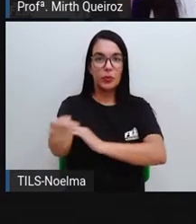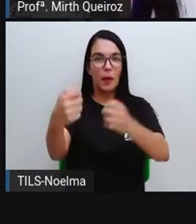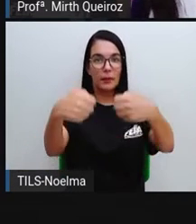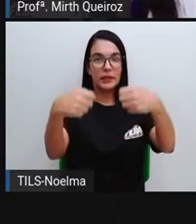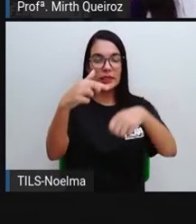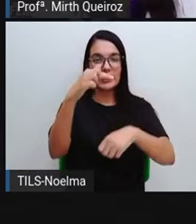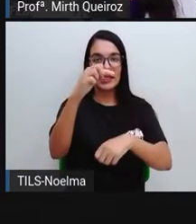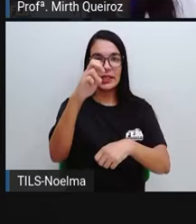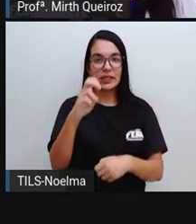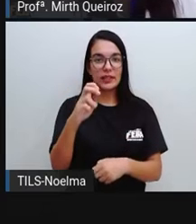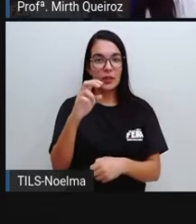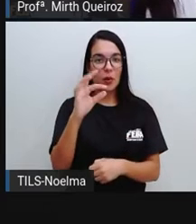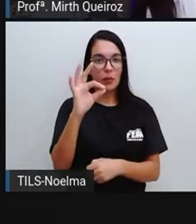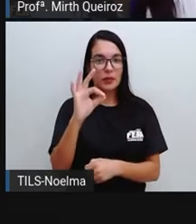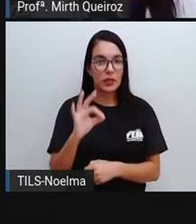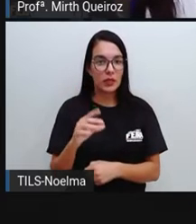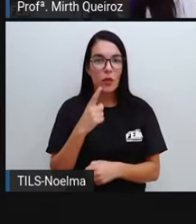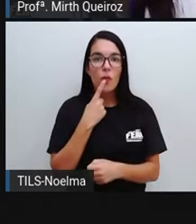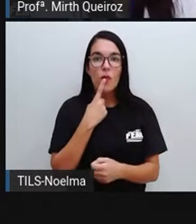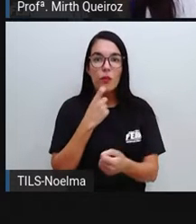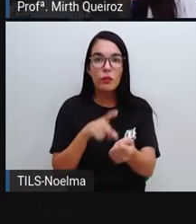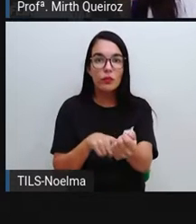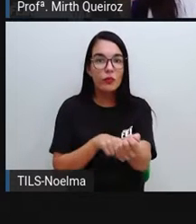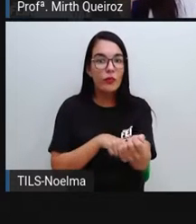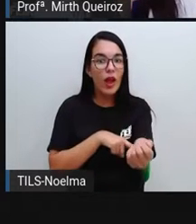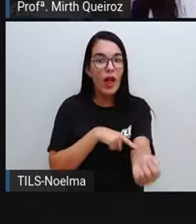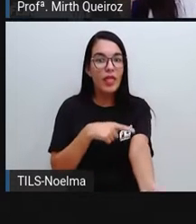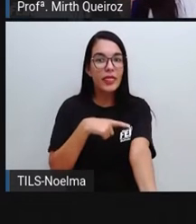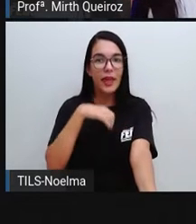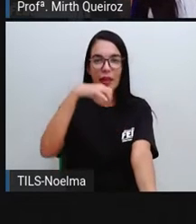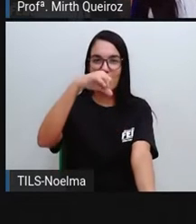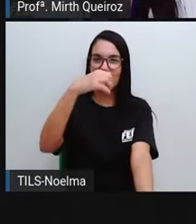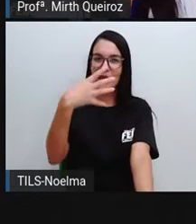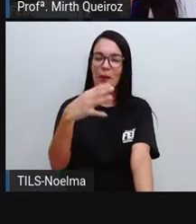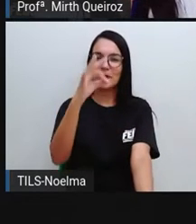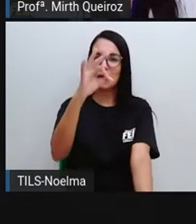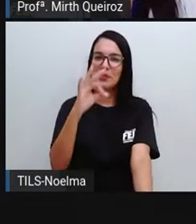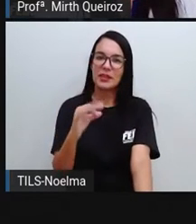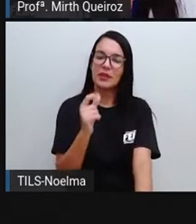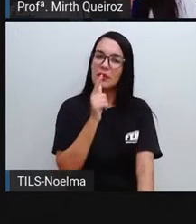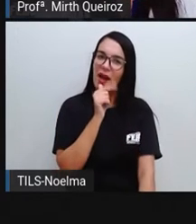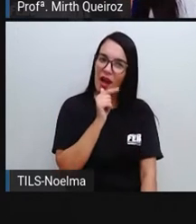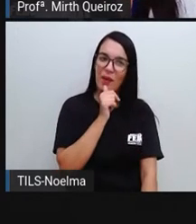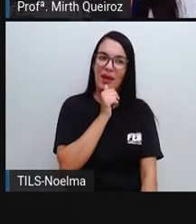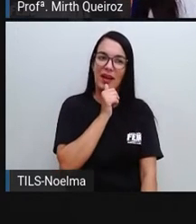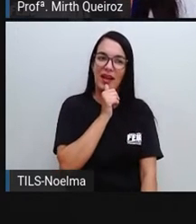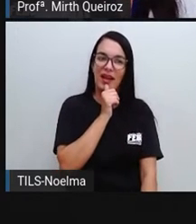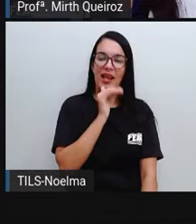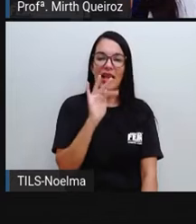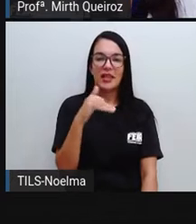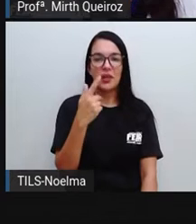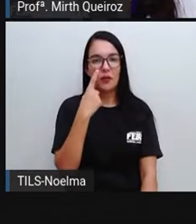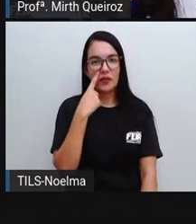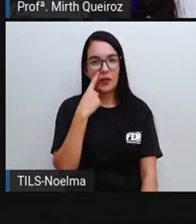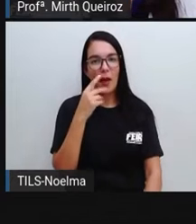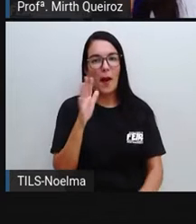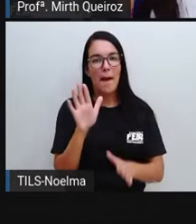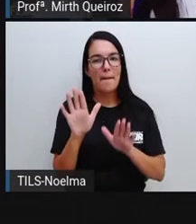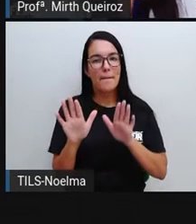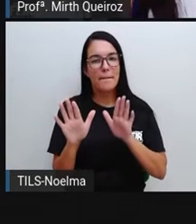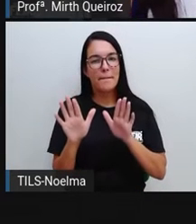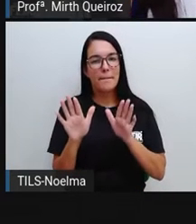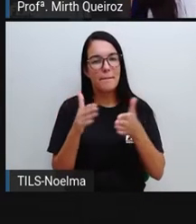a gente pode ir no sangue, 94% do sangue é formado por água E aí a gente pode ver que aproximadamente,